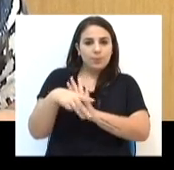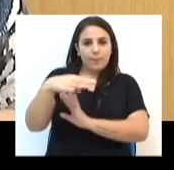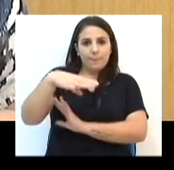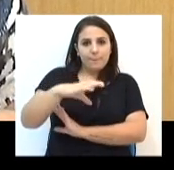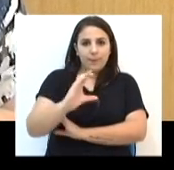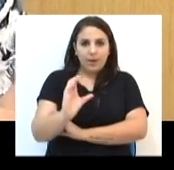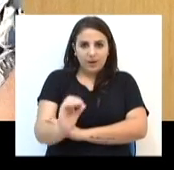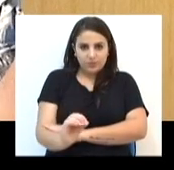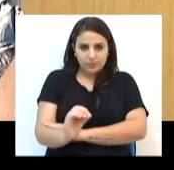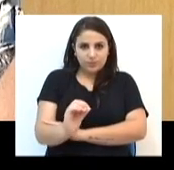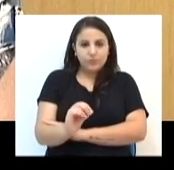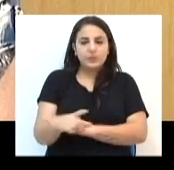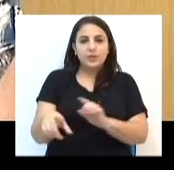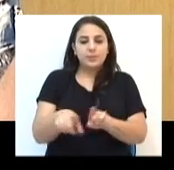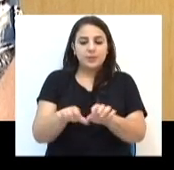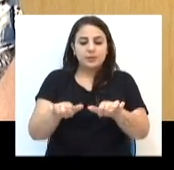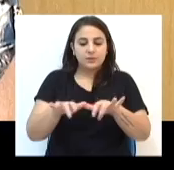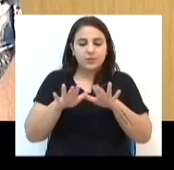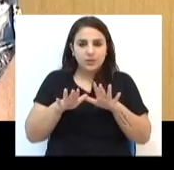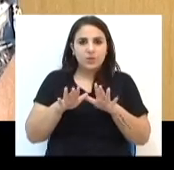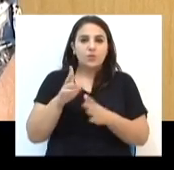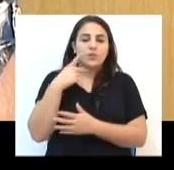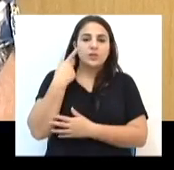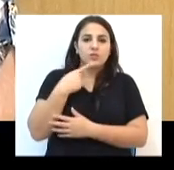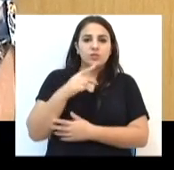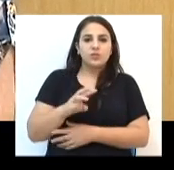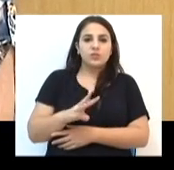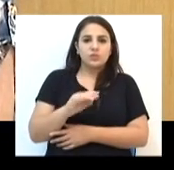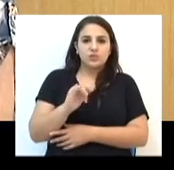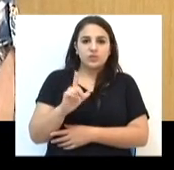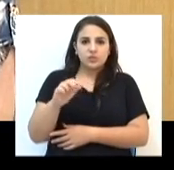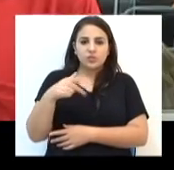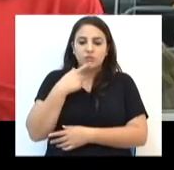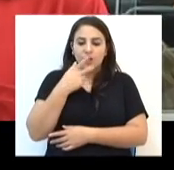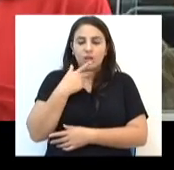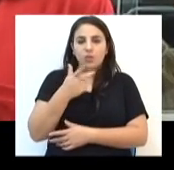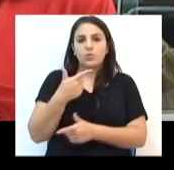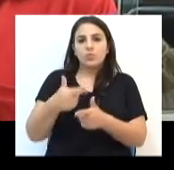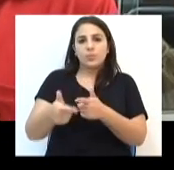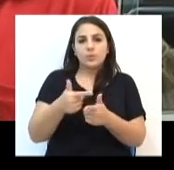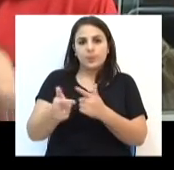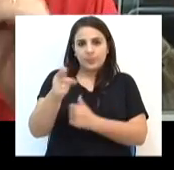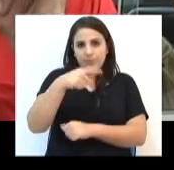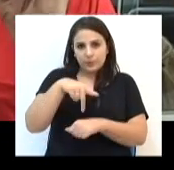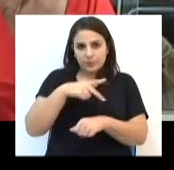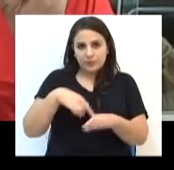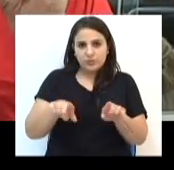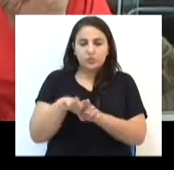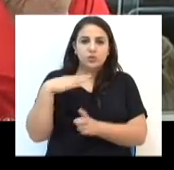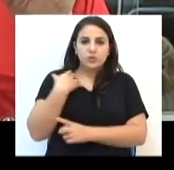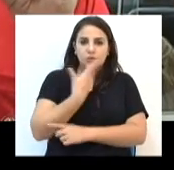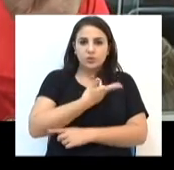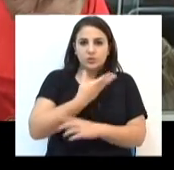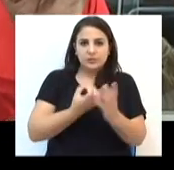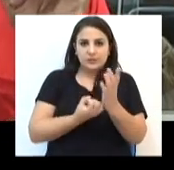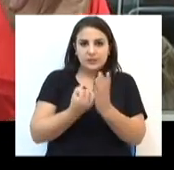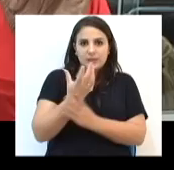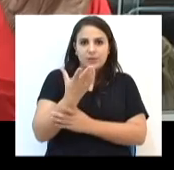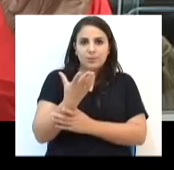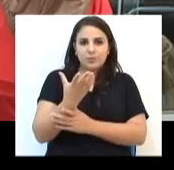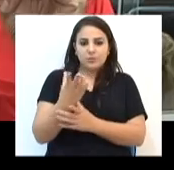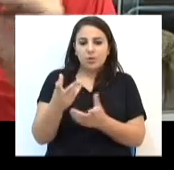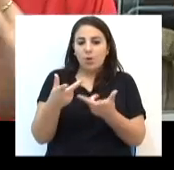grande expediente, o vereador Wilson Liu falou sobre a crise no país. Nós criamos penduricalhos